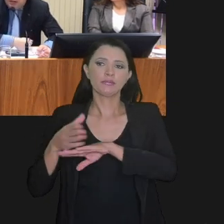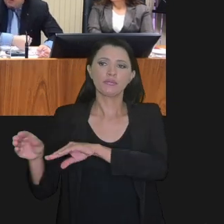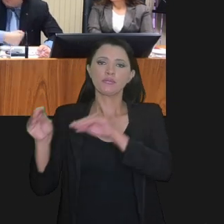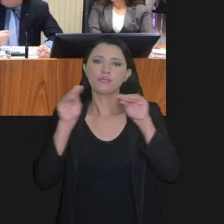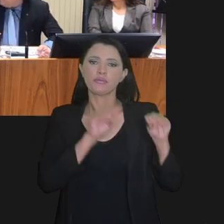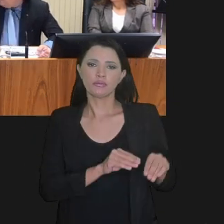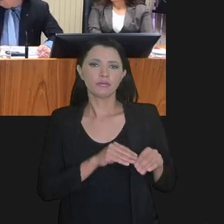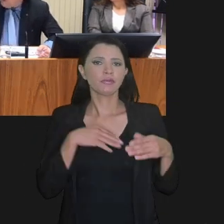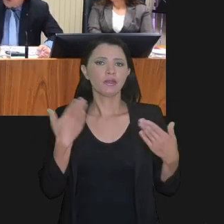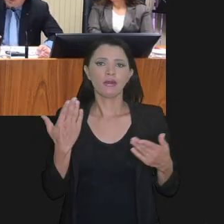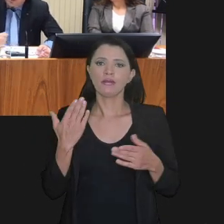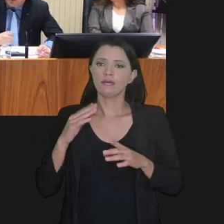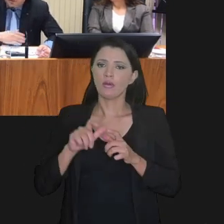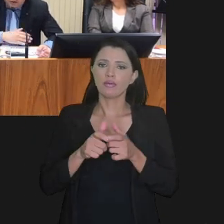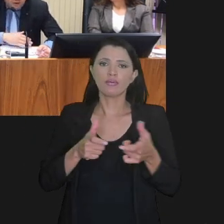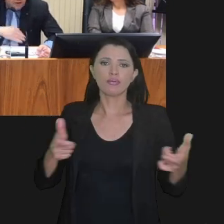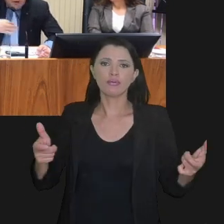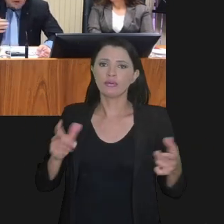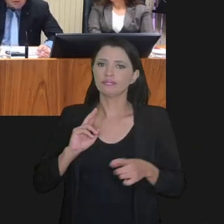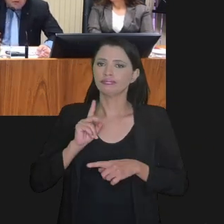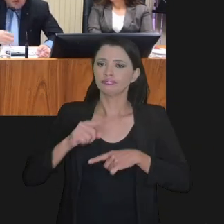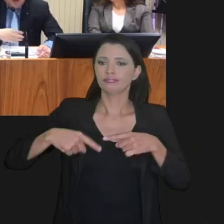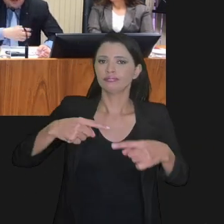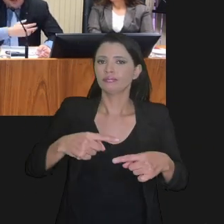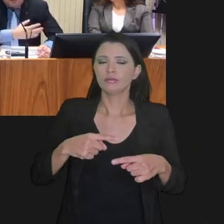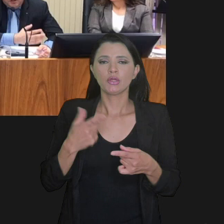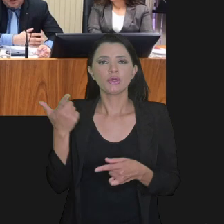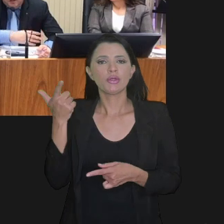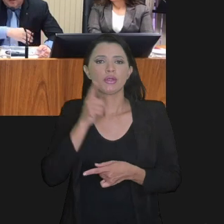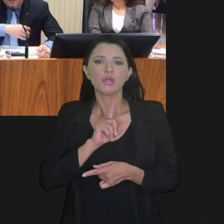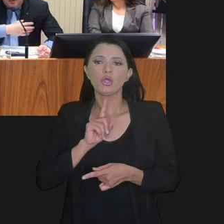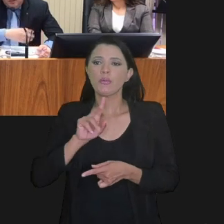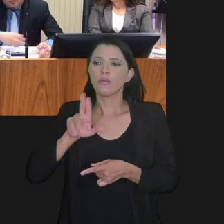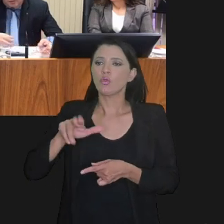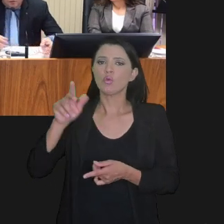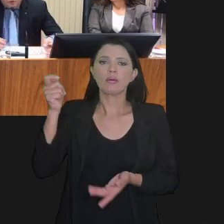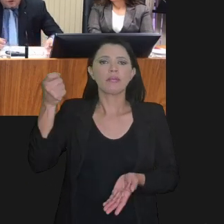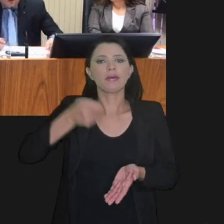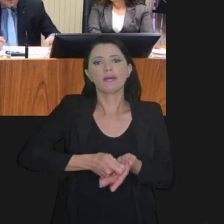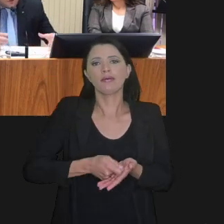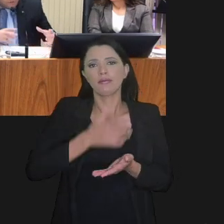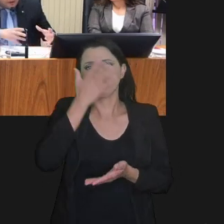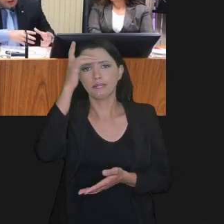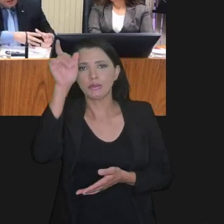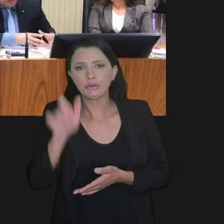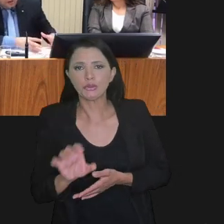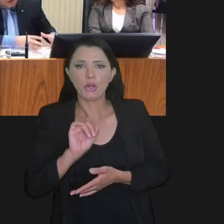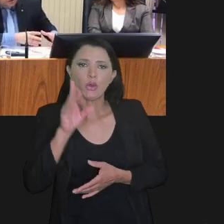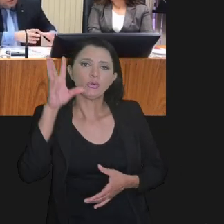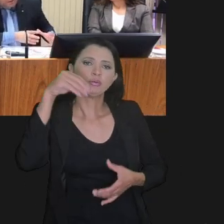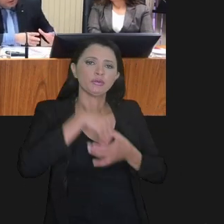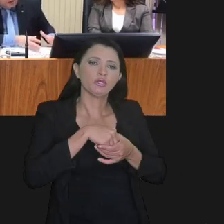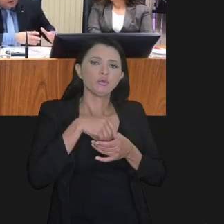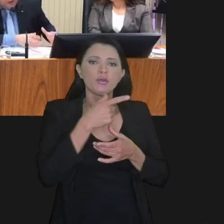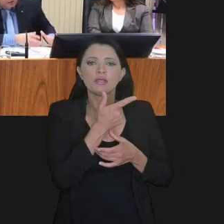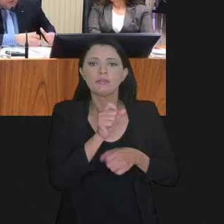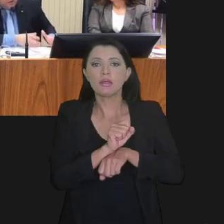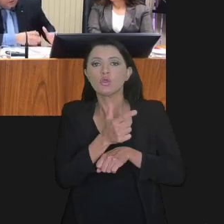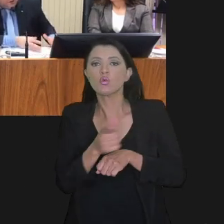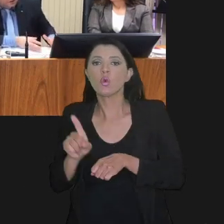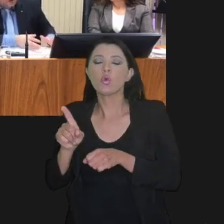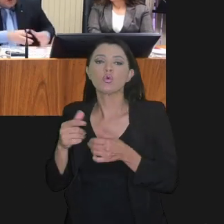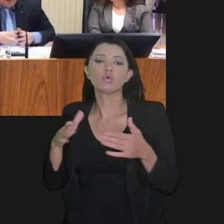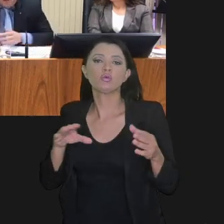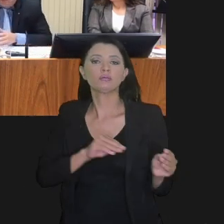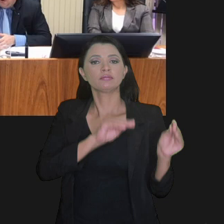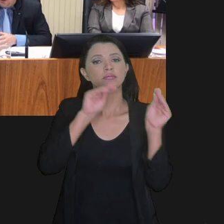migrasse de um refis para o outro. Então, você ficava, criava uma bola de neve que ninguém, acabava o contribuinte, ele nunca pagava ou ele ficava dentro de